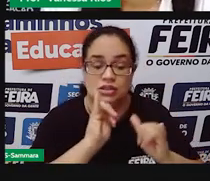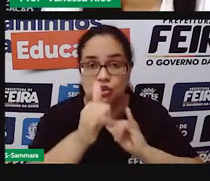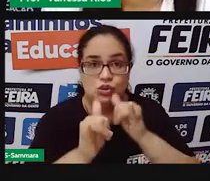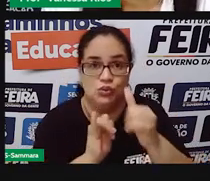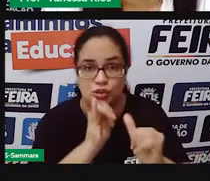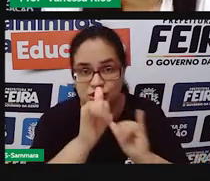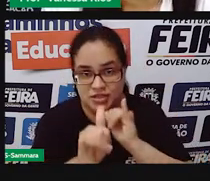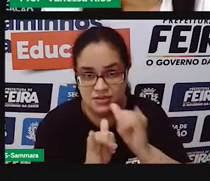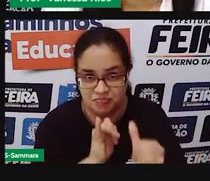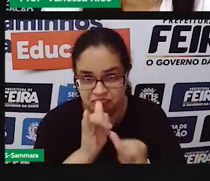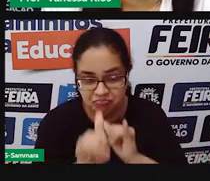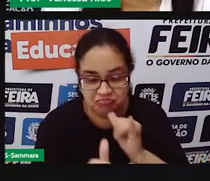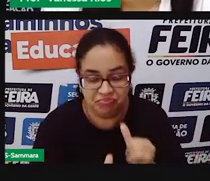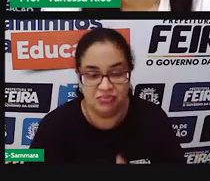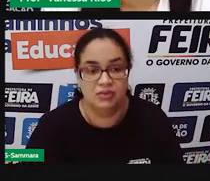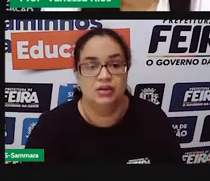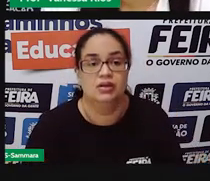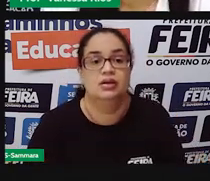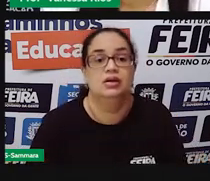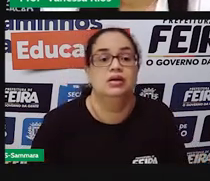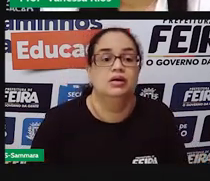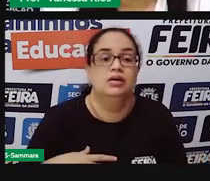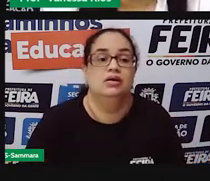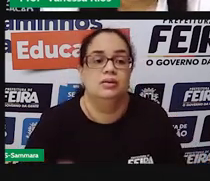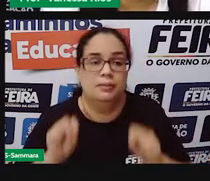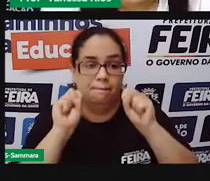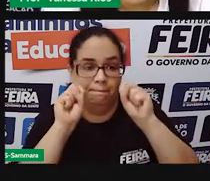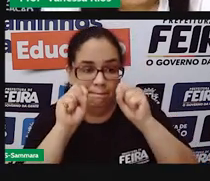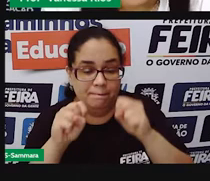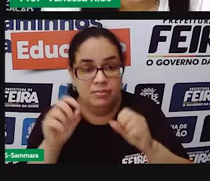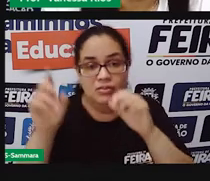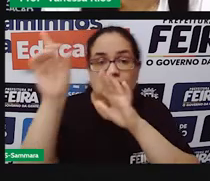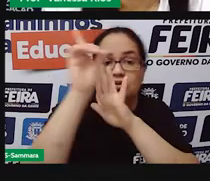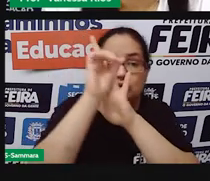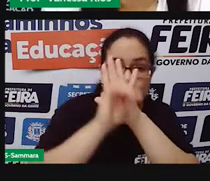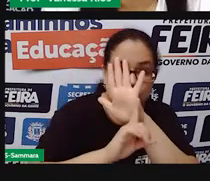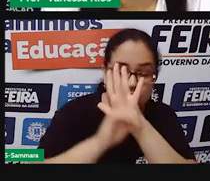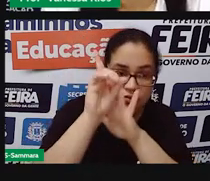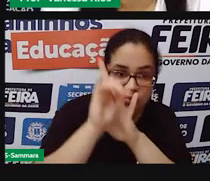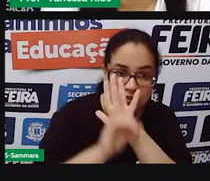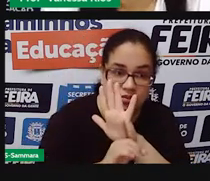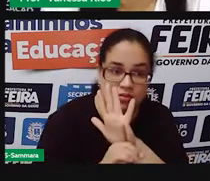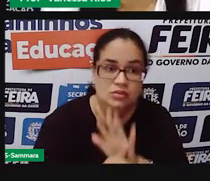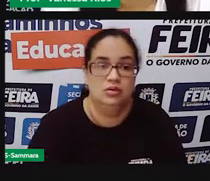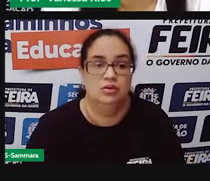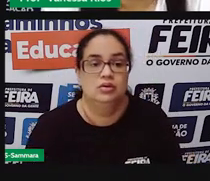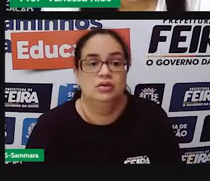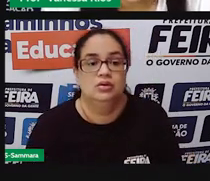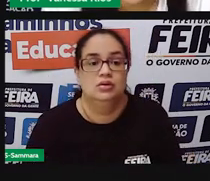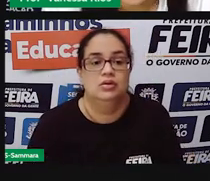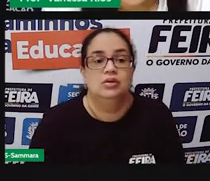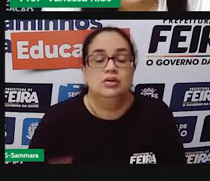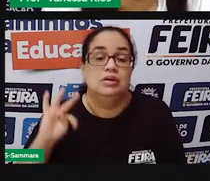Governos puros são aqueles que respeitam os direitos do povo, né, que fazem das suas ações